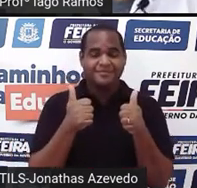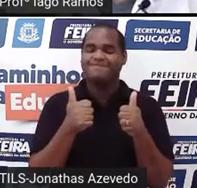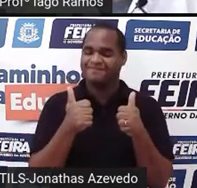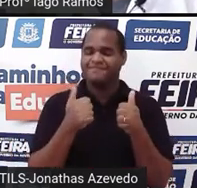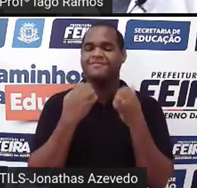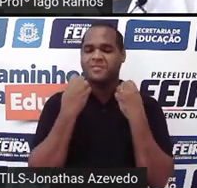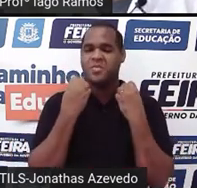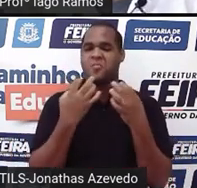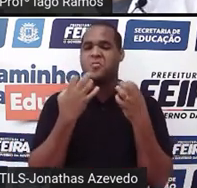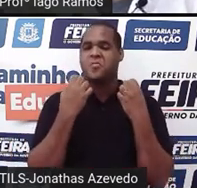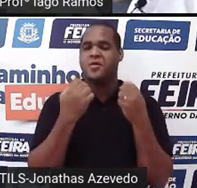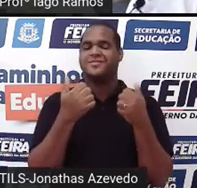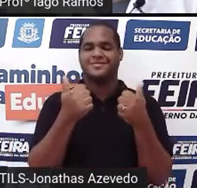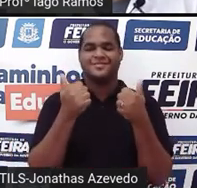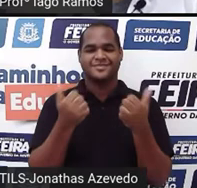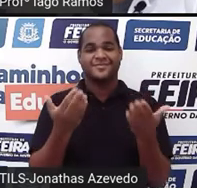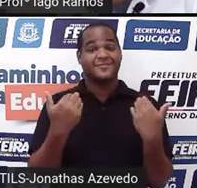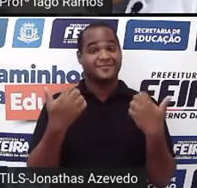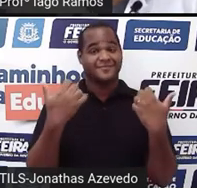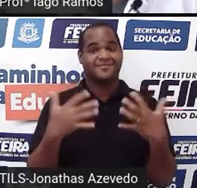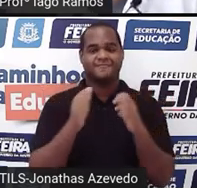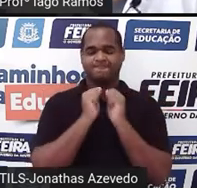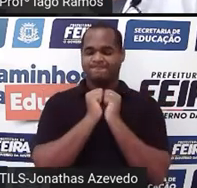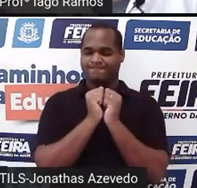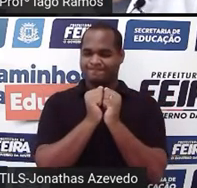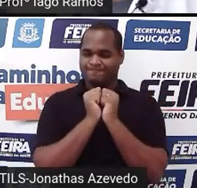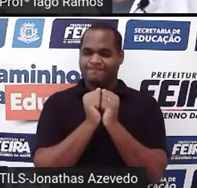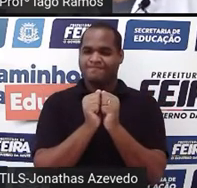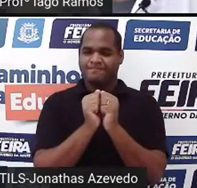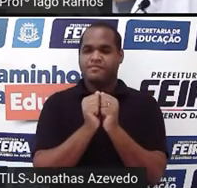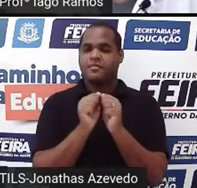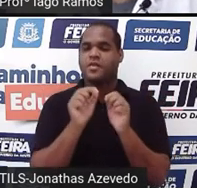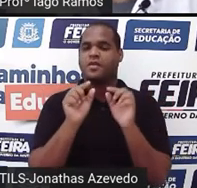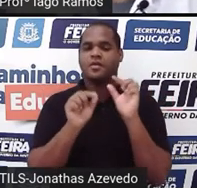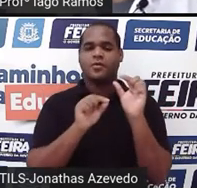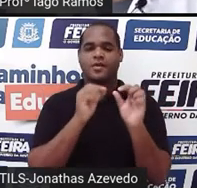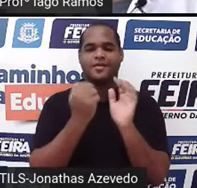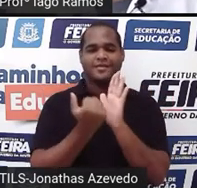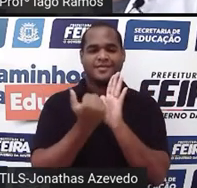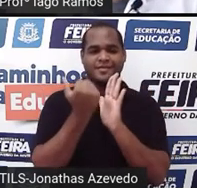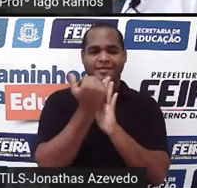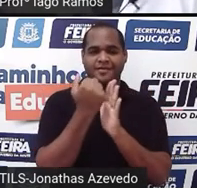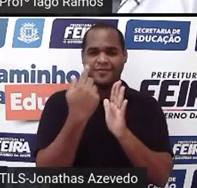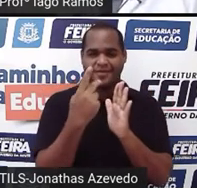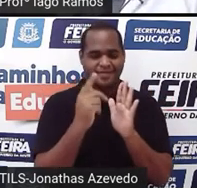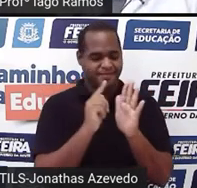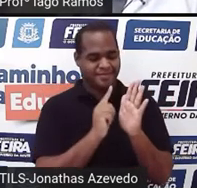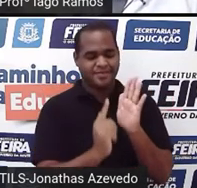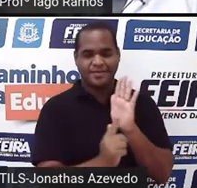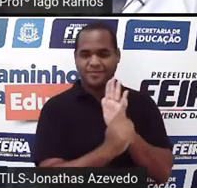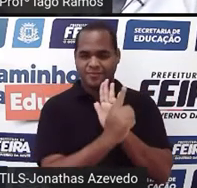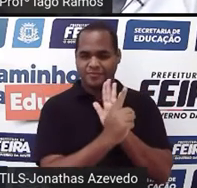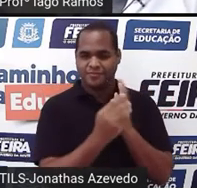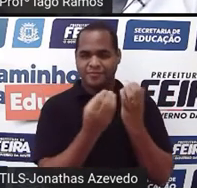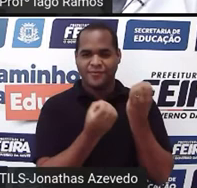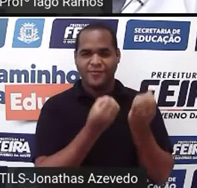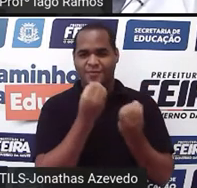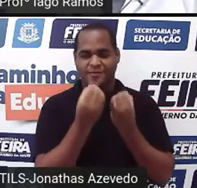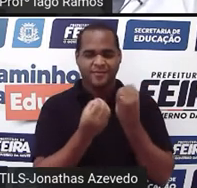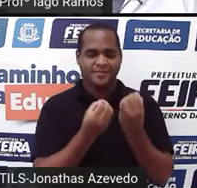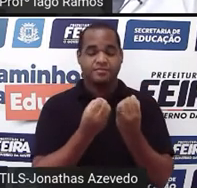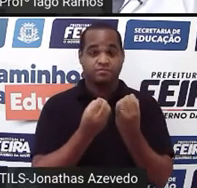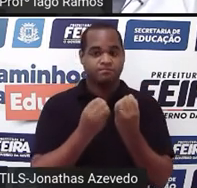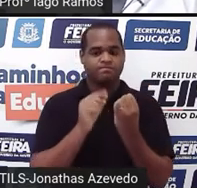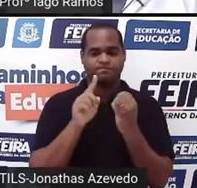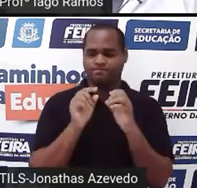Beleza? Beleza? Então, vem aqui. Vamos juntos. Porque ainda tem mais coisa para a gente ver. E a gente vai ver agora um